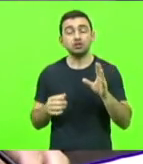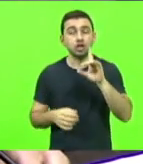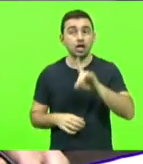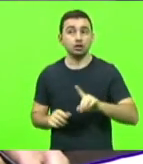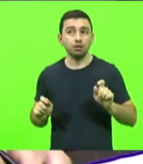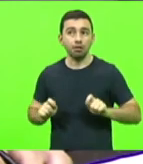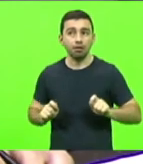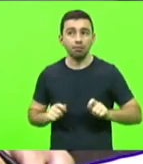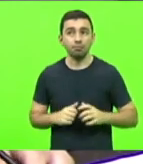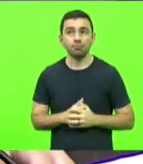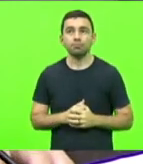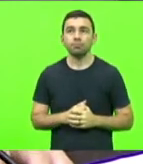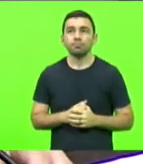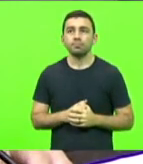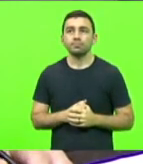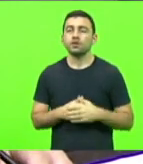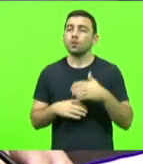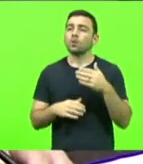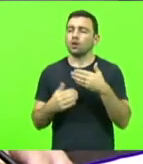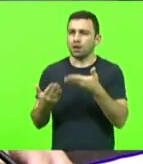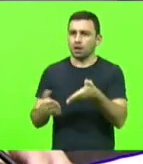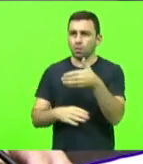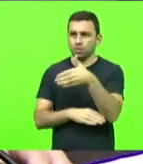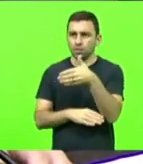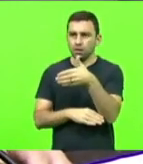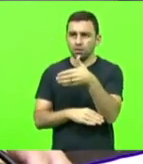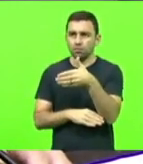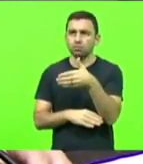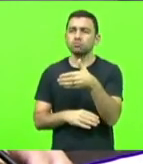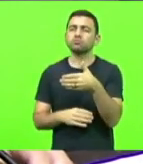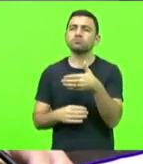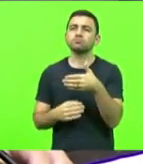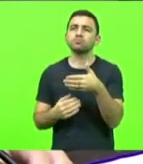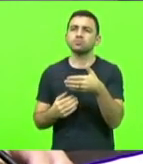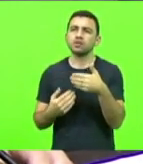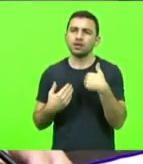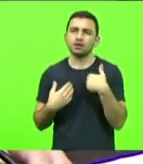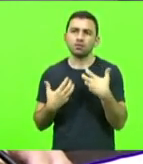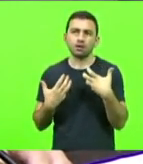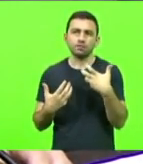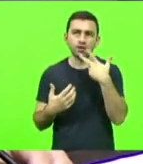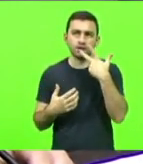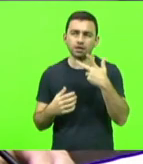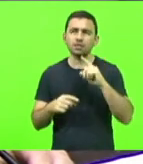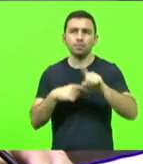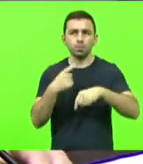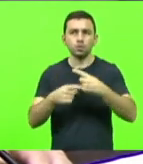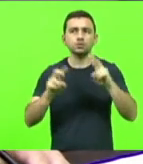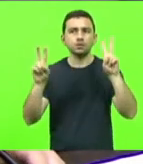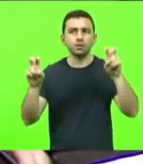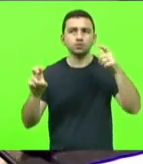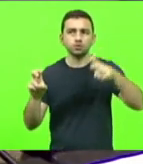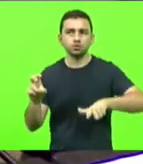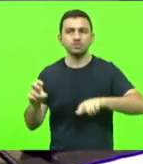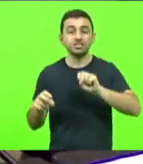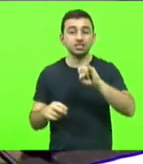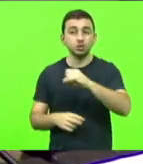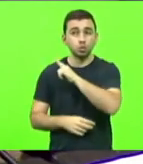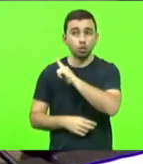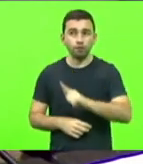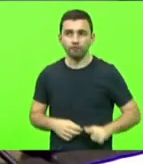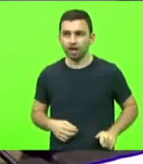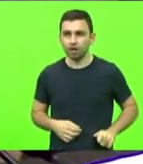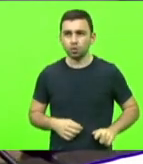Em relação ao hotel estatal, era isso que eu tinha para falar, eu vou voltar a falar desse tema, se esse governo não conseguir